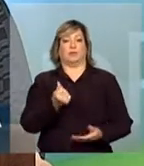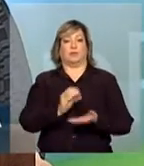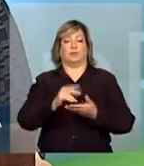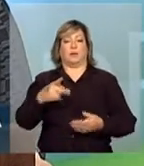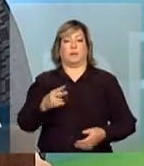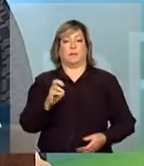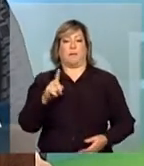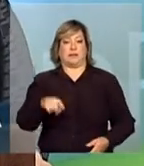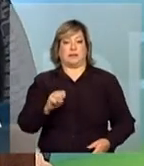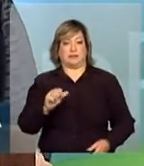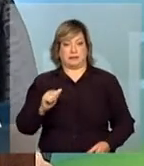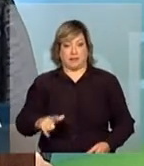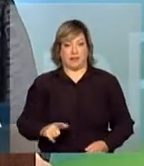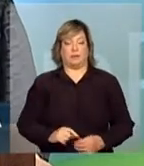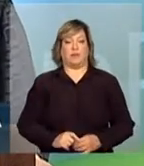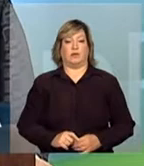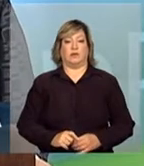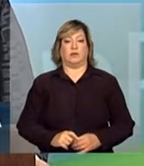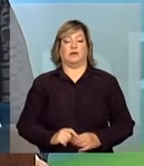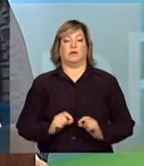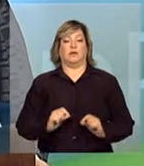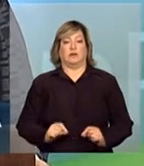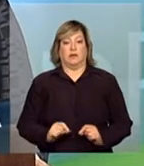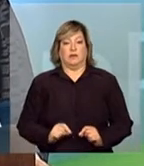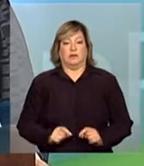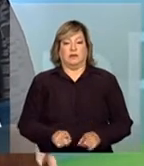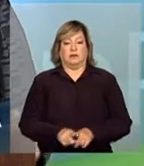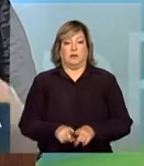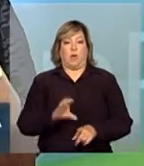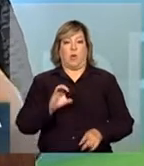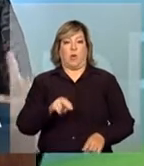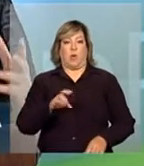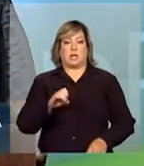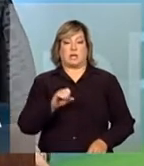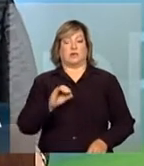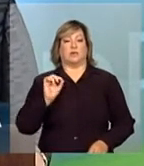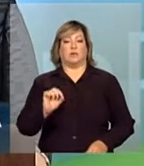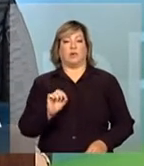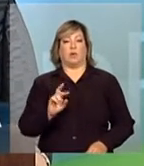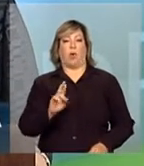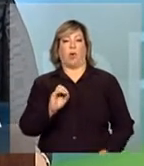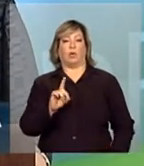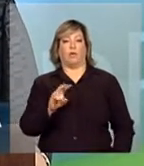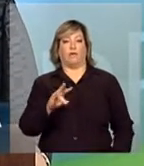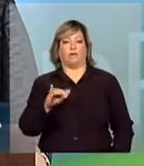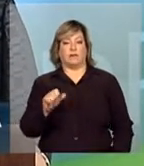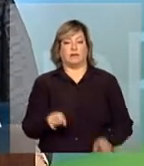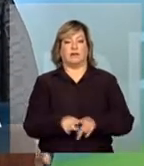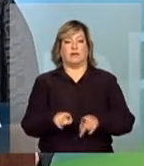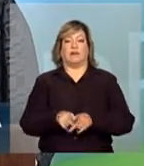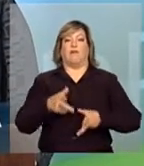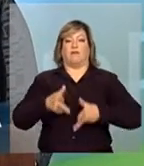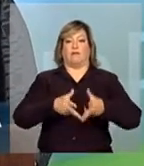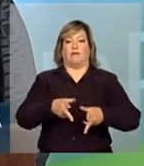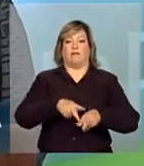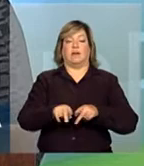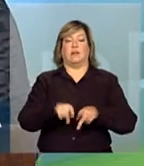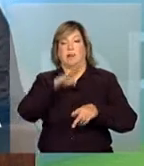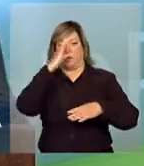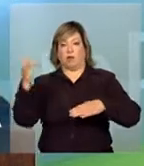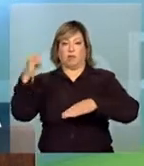do pré-sal, a concessão de rodovias e ferrovias e aeroportos que